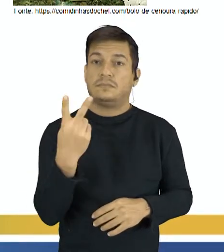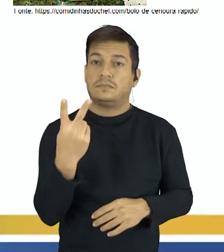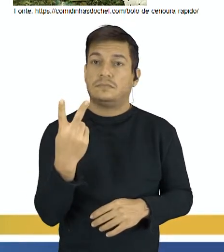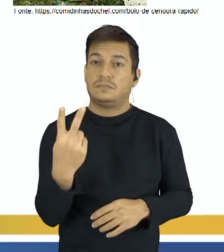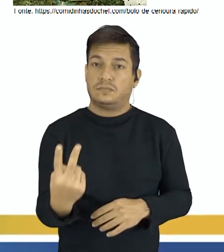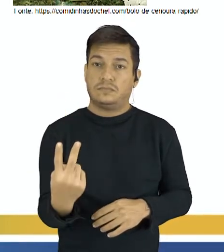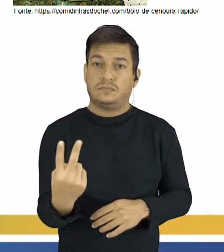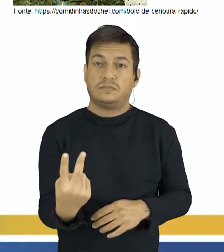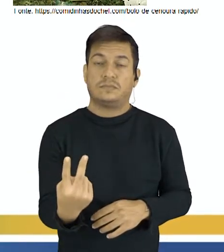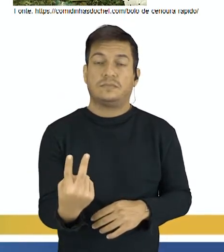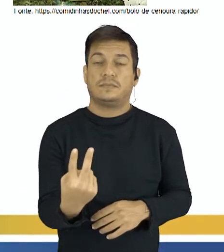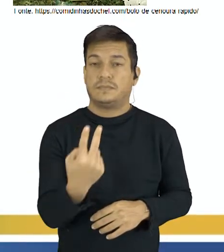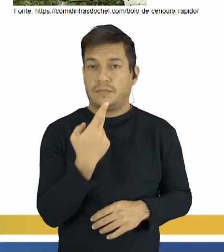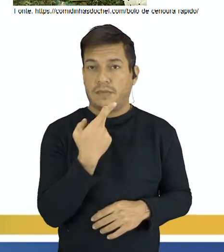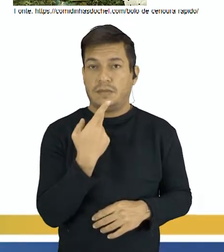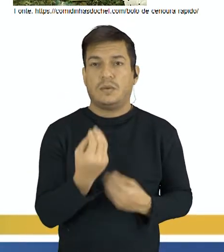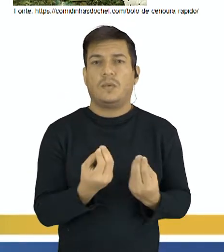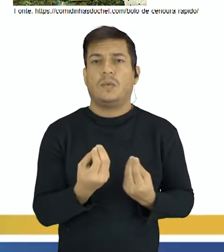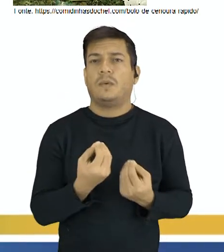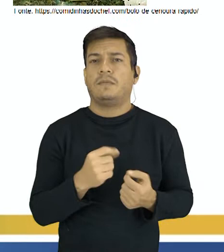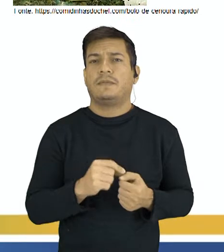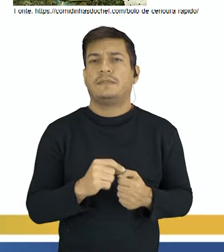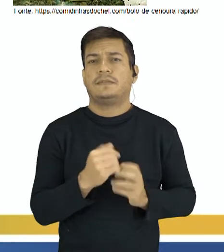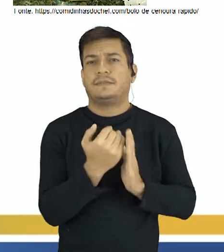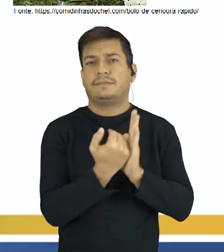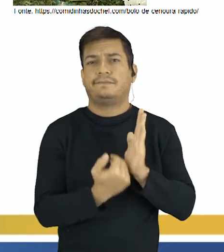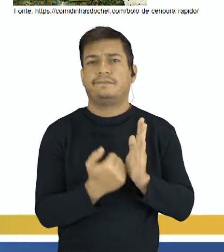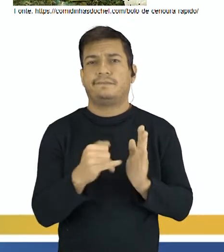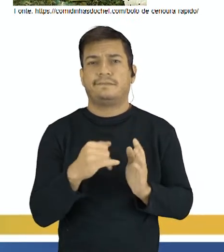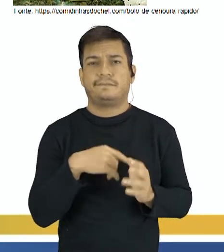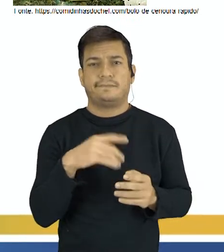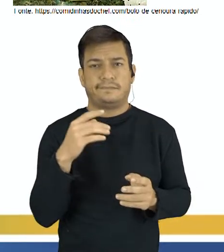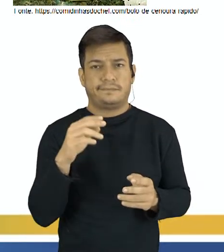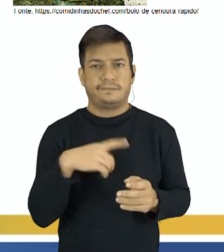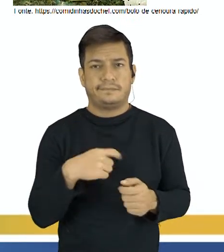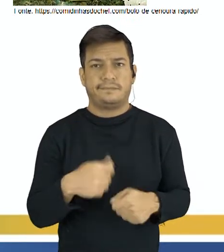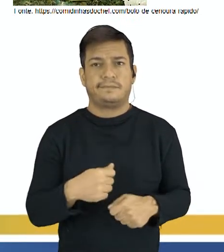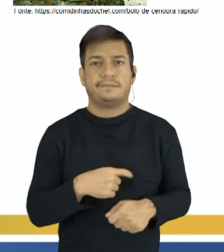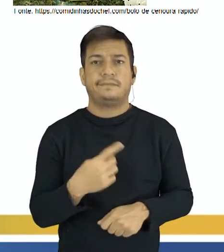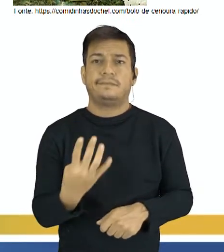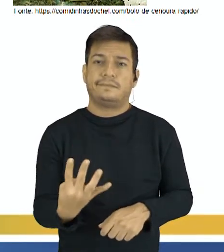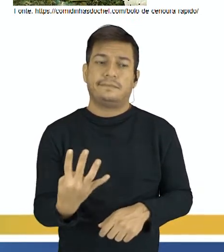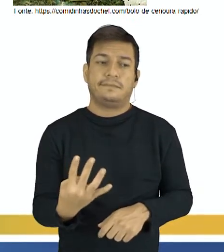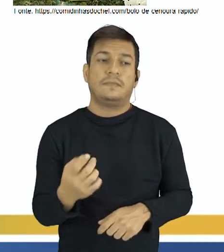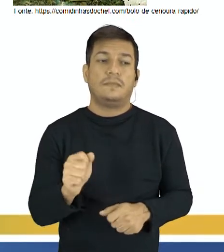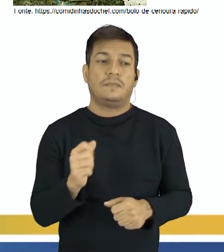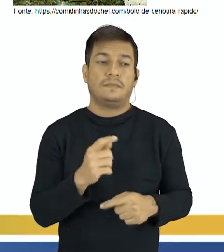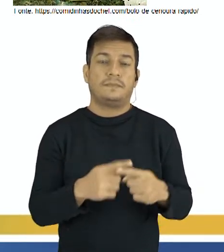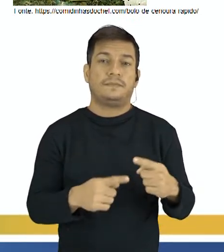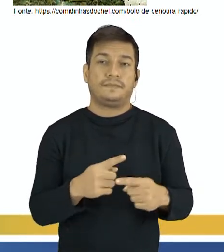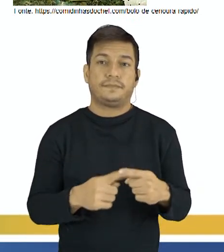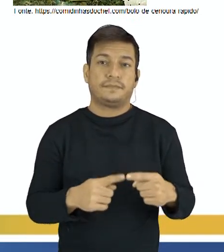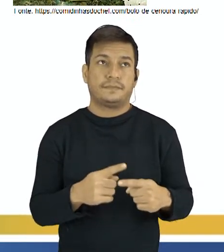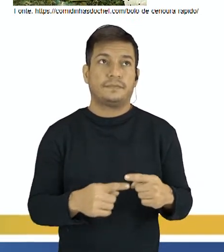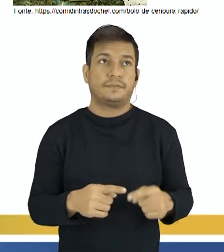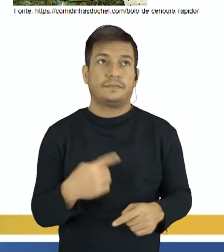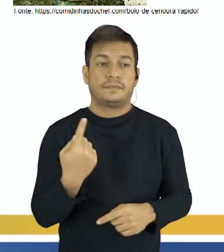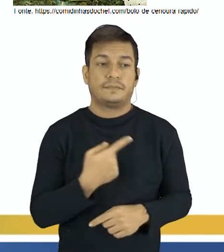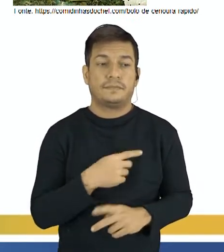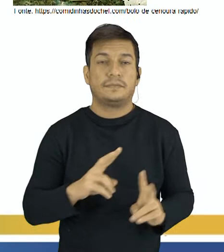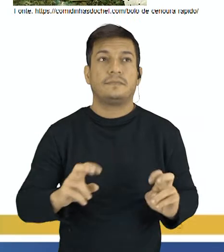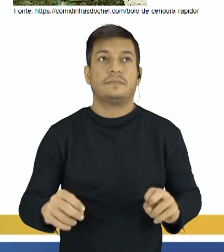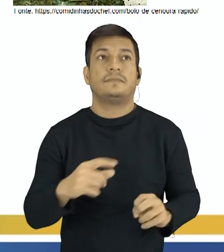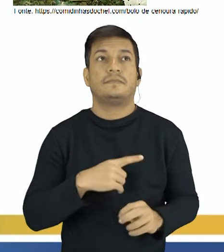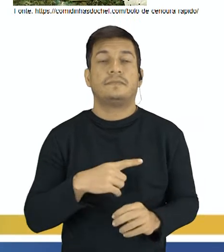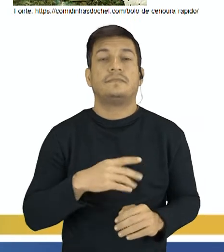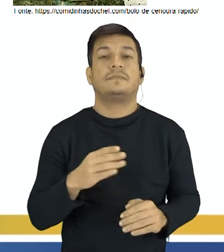ovos, aí você vai falar, né, como é que eu vou fazer essa receita se eu preciso de 4 ovos? Você pode cortar a receita ao meio, a gente observa